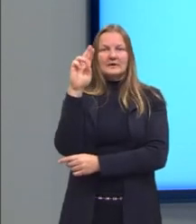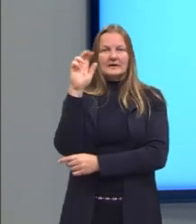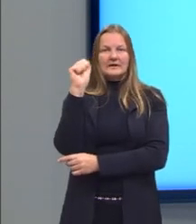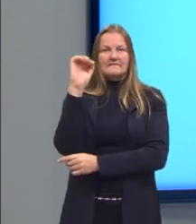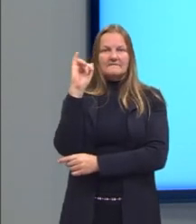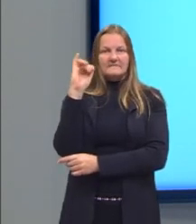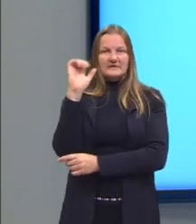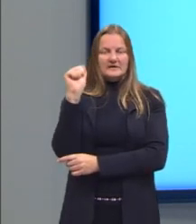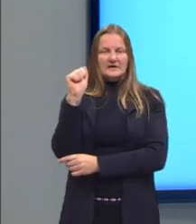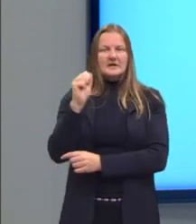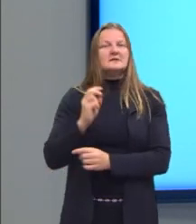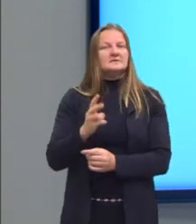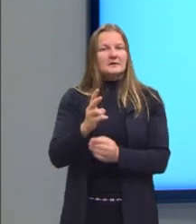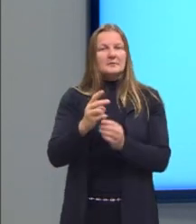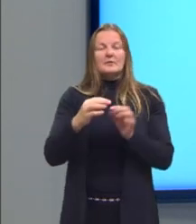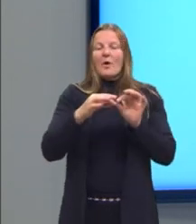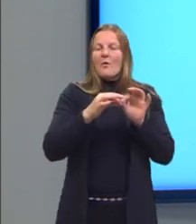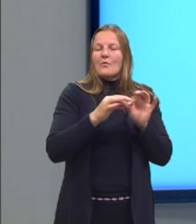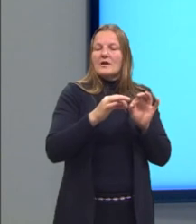essa ideia de linha do tempo.